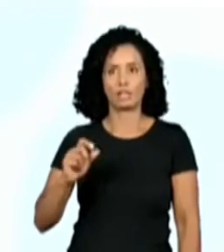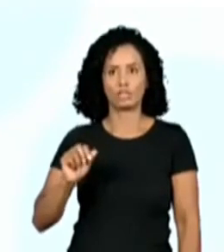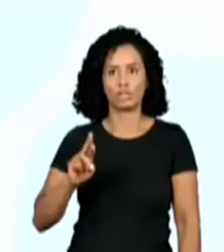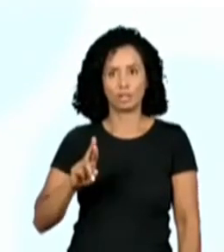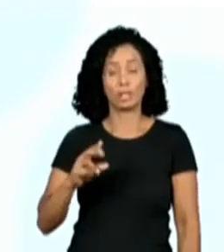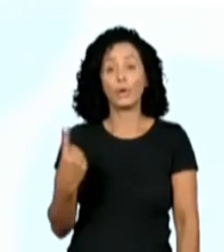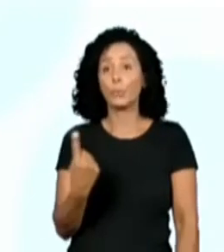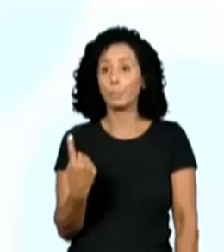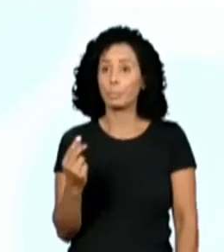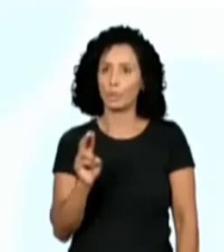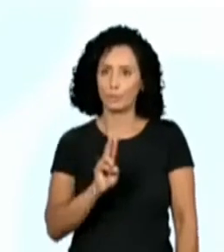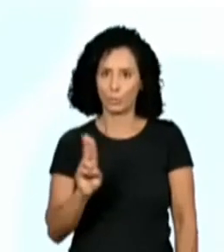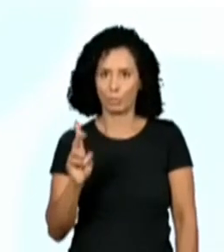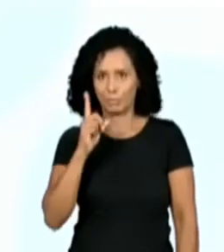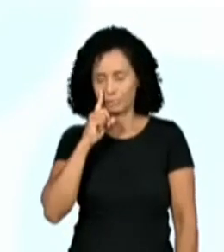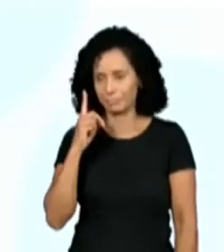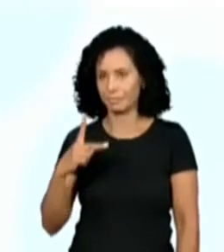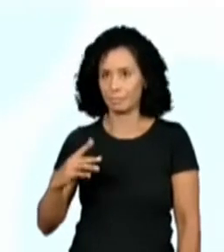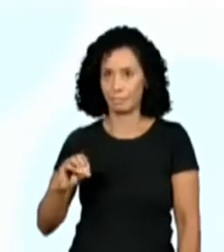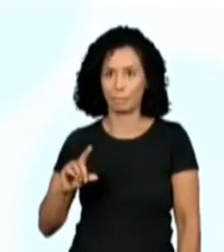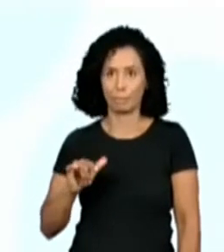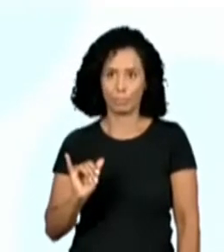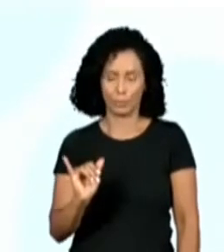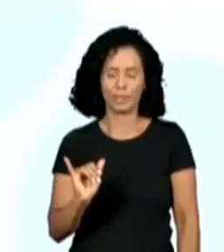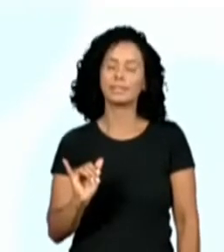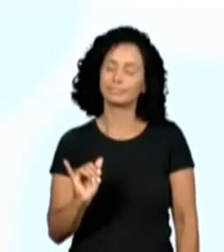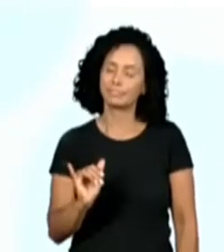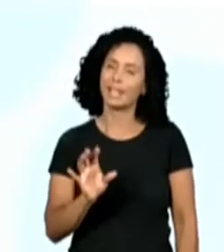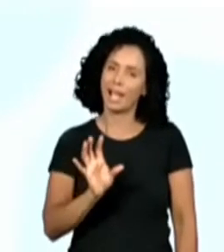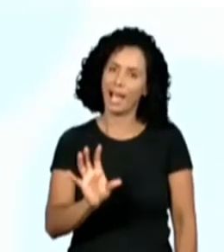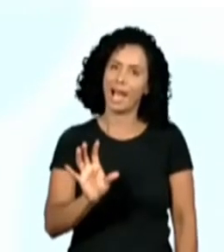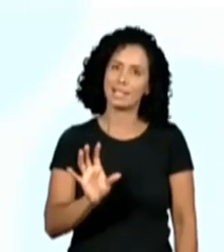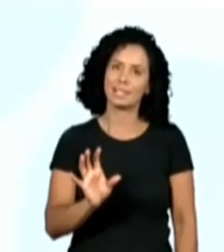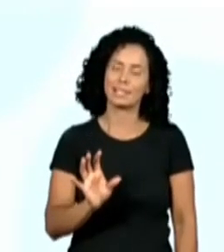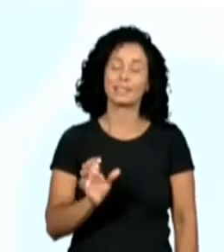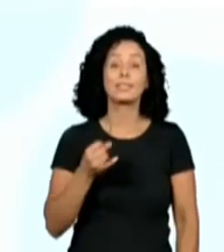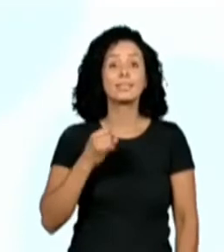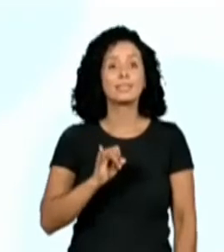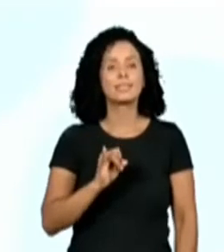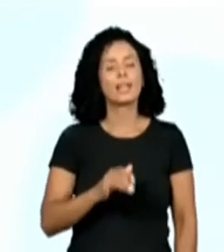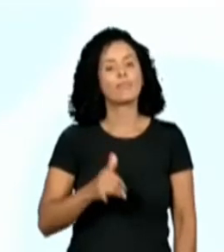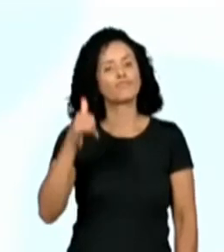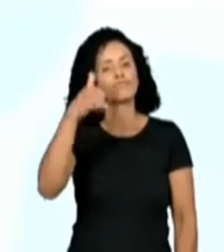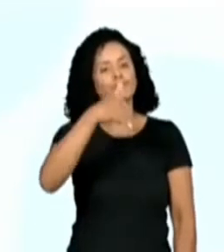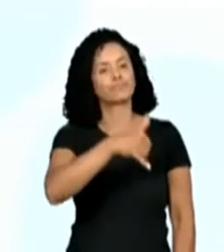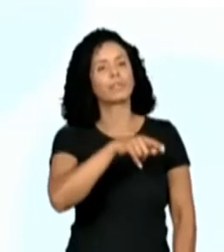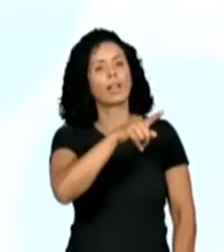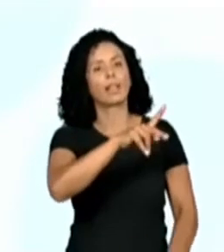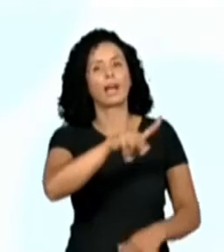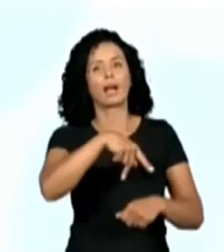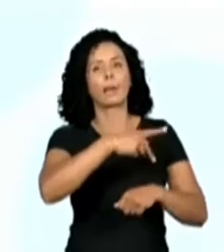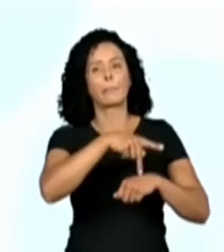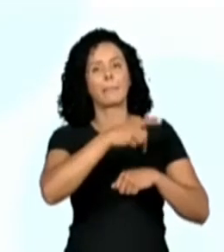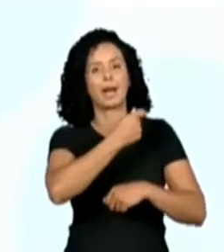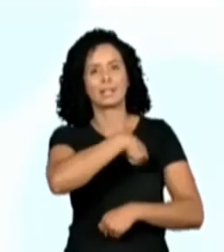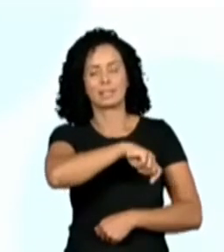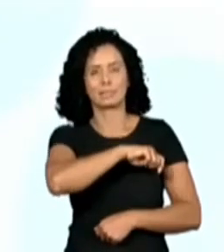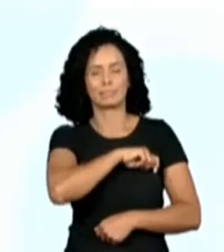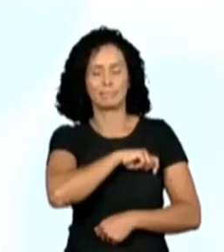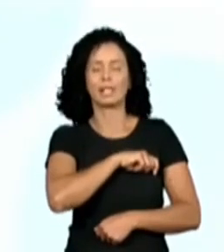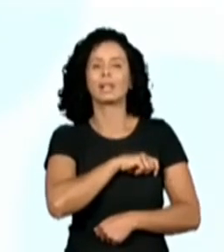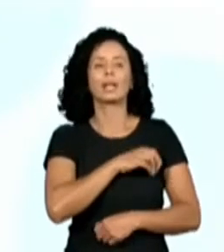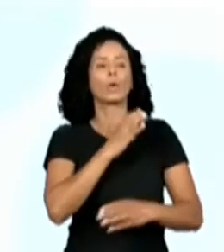da pessoa. Ok? Então, é assim que funciona quando a gente fala da cultura de como